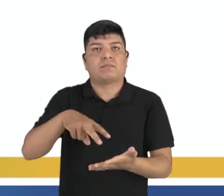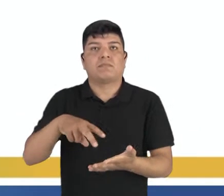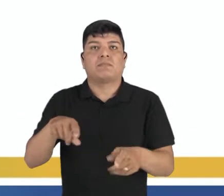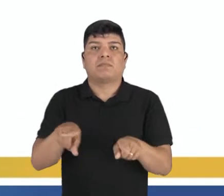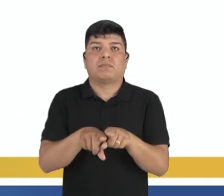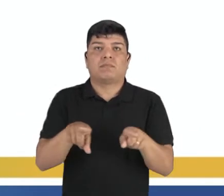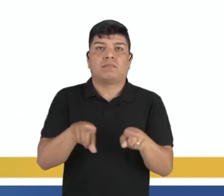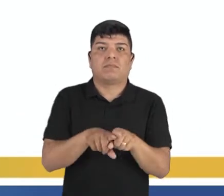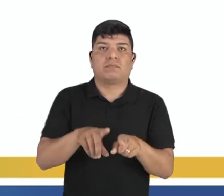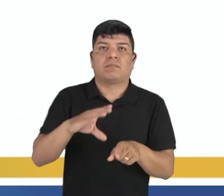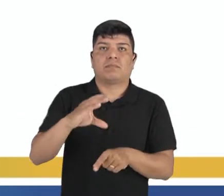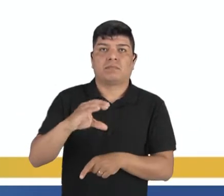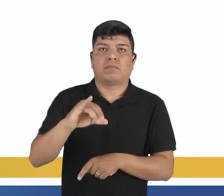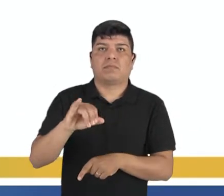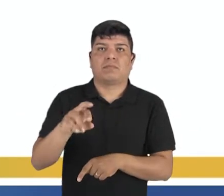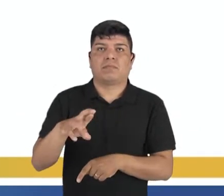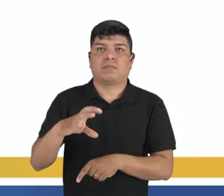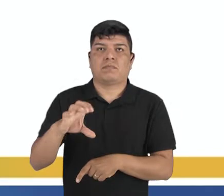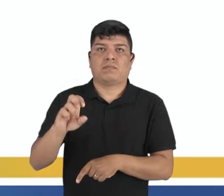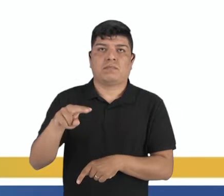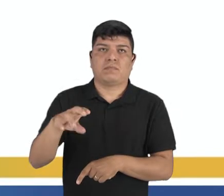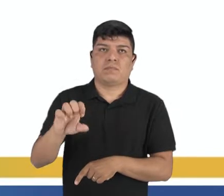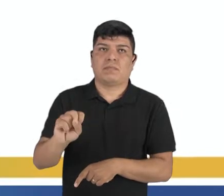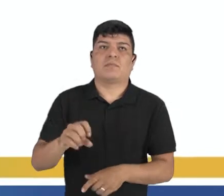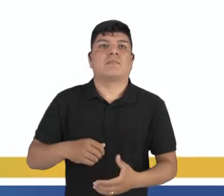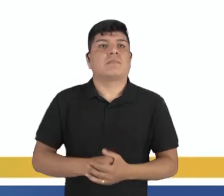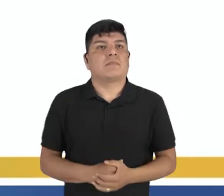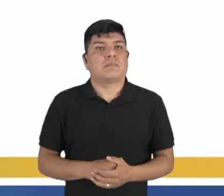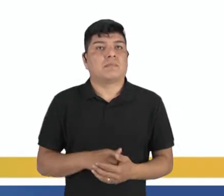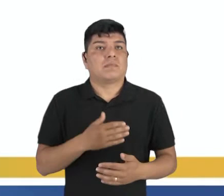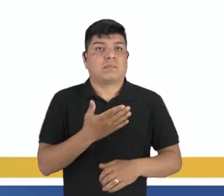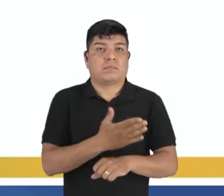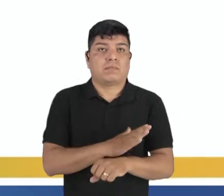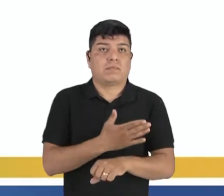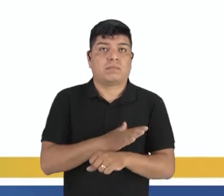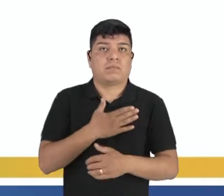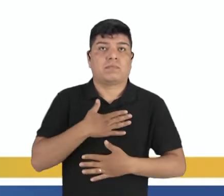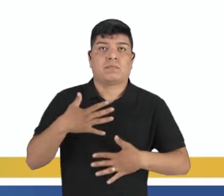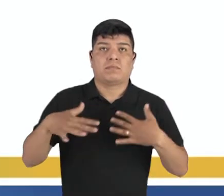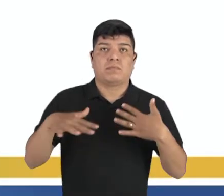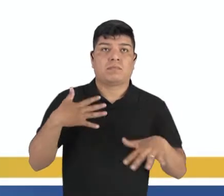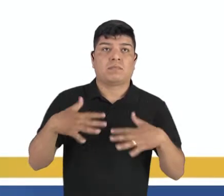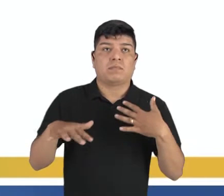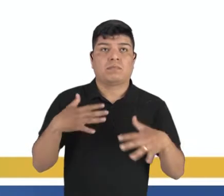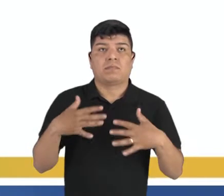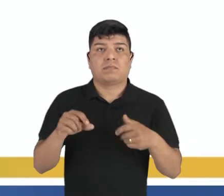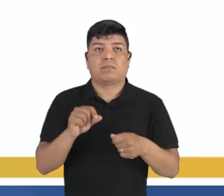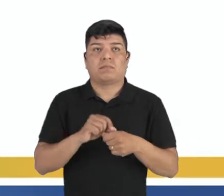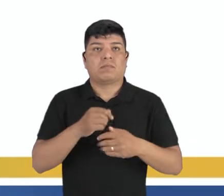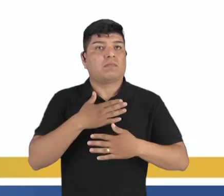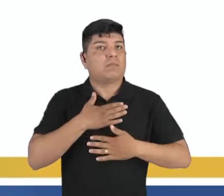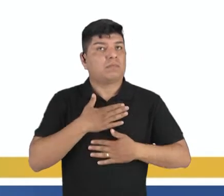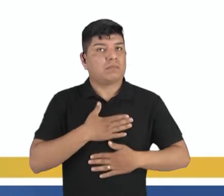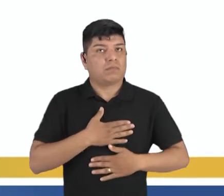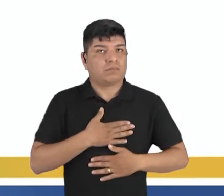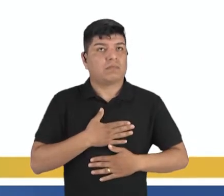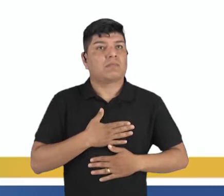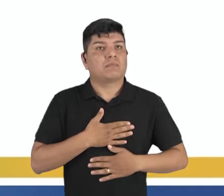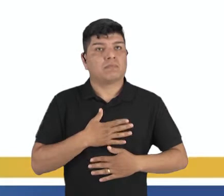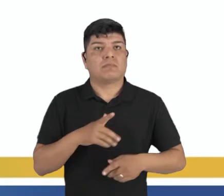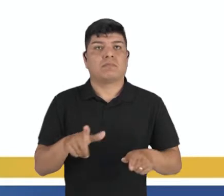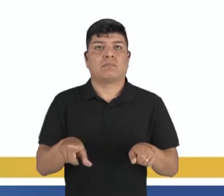circense. Já as práticas corporais são movimentos realizados ao nível corporal e que se